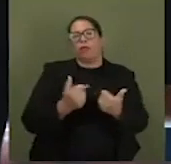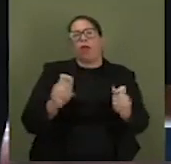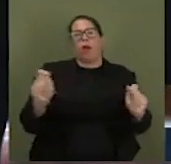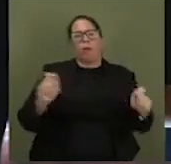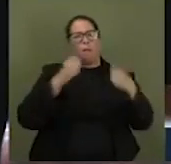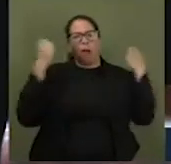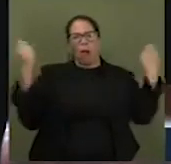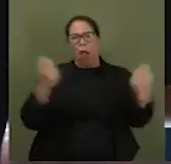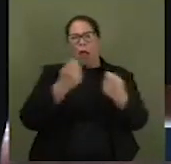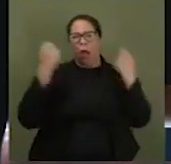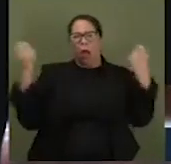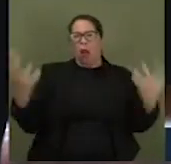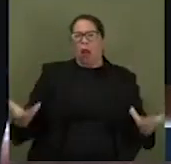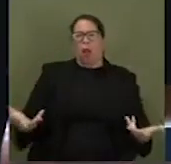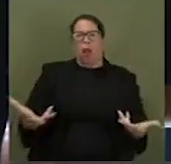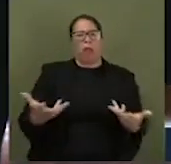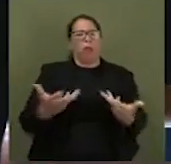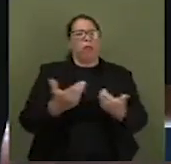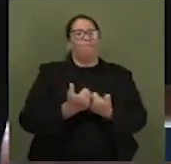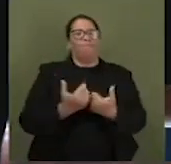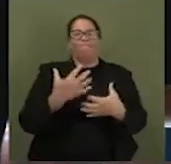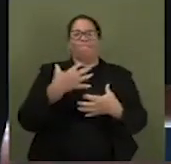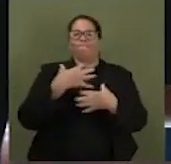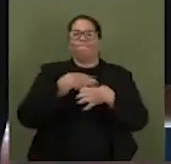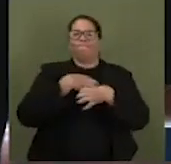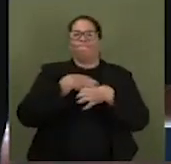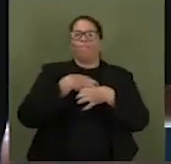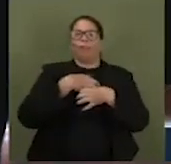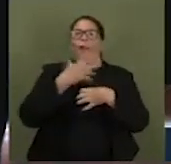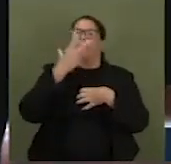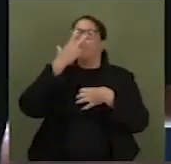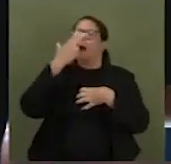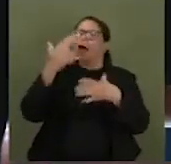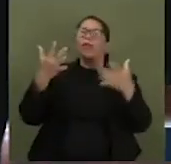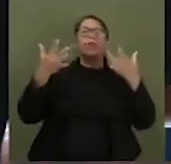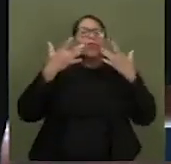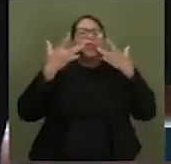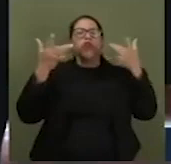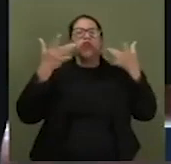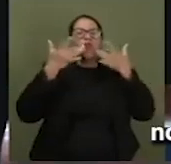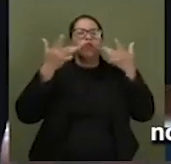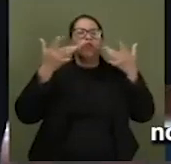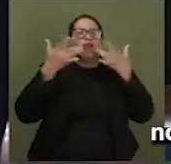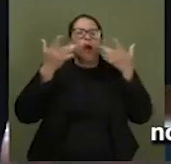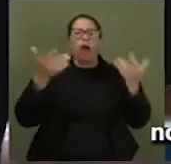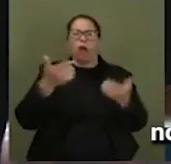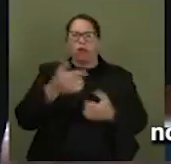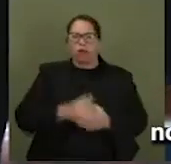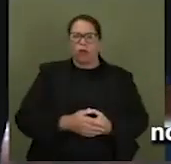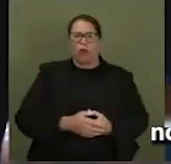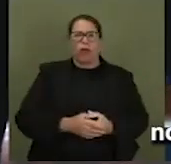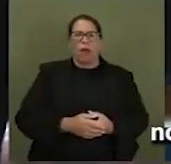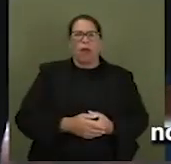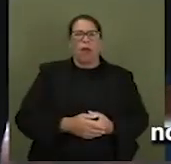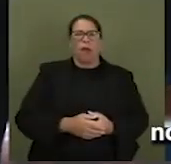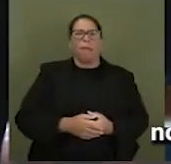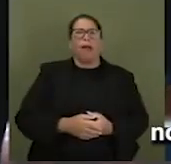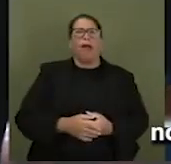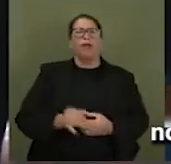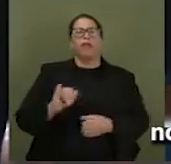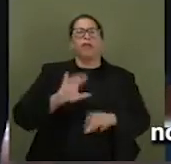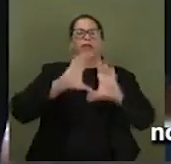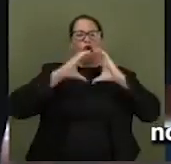Espetáculo, me senti como se estivesse num teatro, como já disse aqui, mas estávamos no centro de